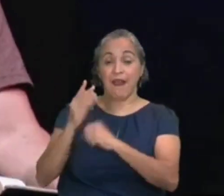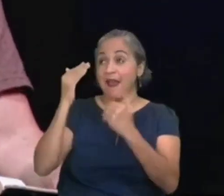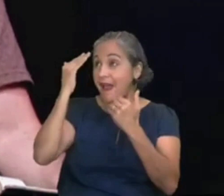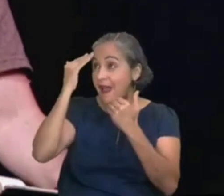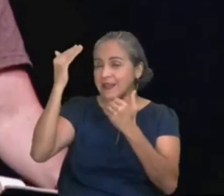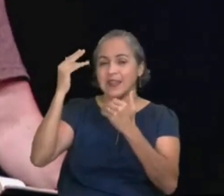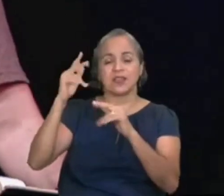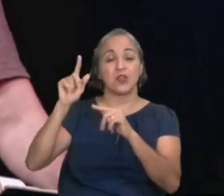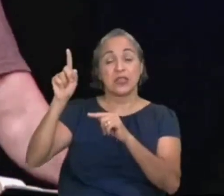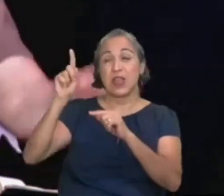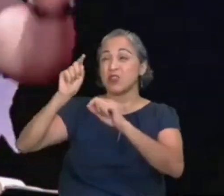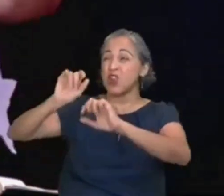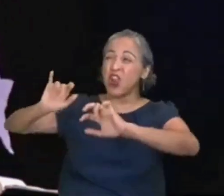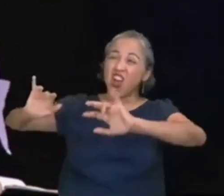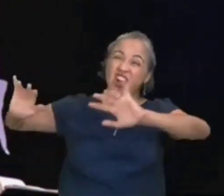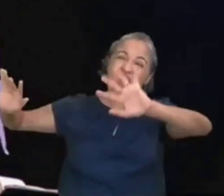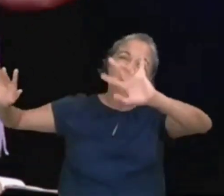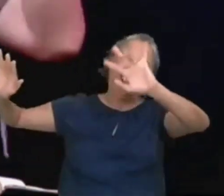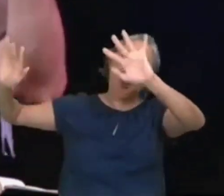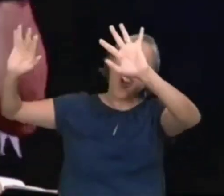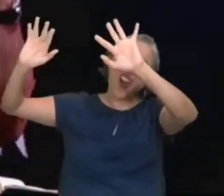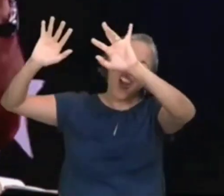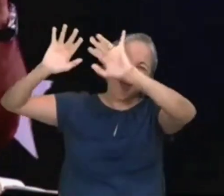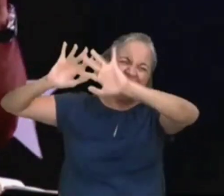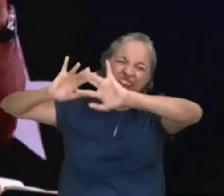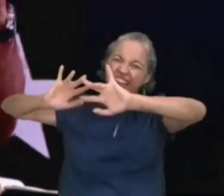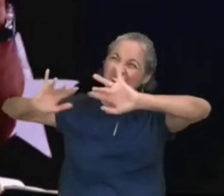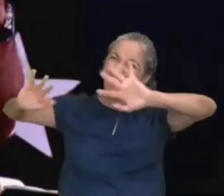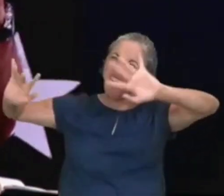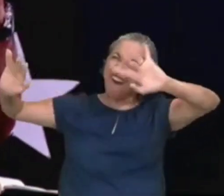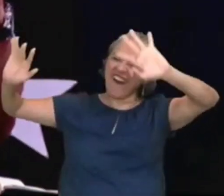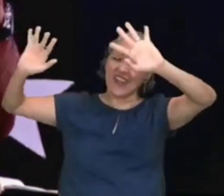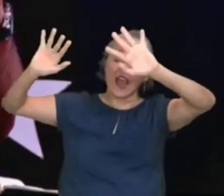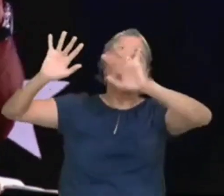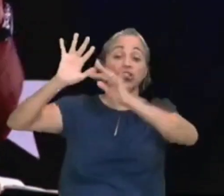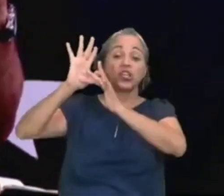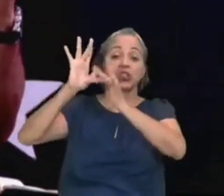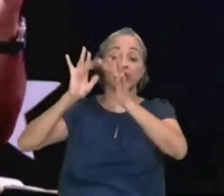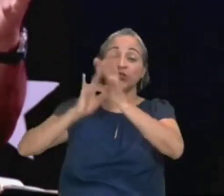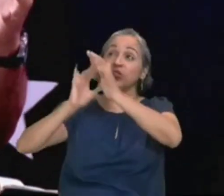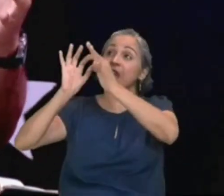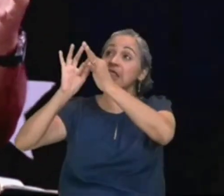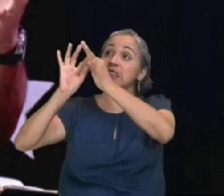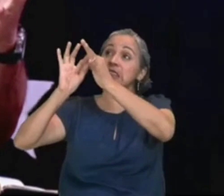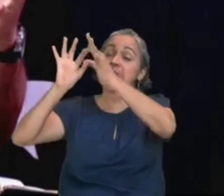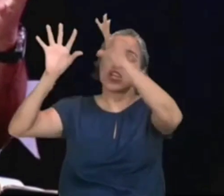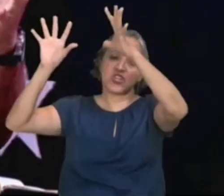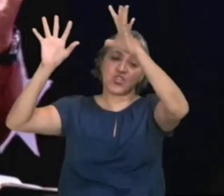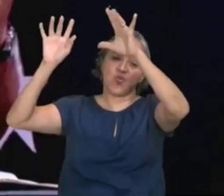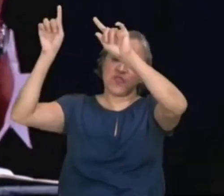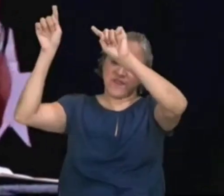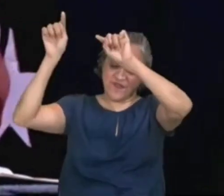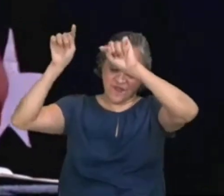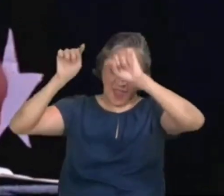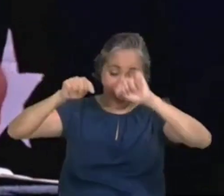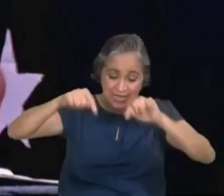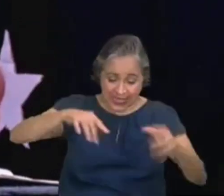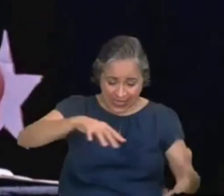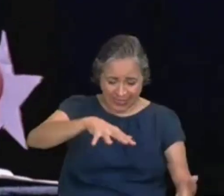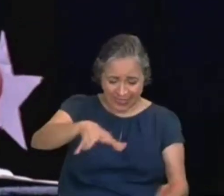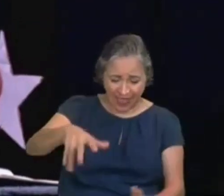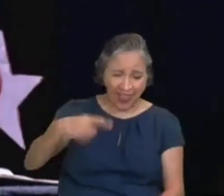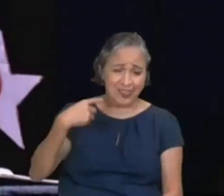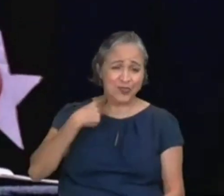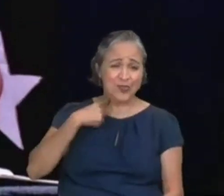de toda a sua glória, Bíblia diz que Ele deixou a sua glória, para vir nessa terra, suja, imunda,